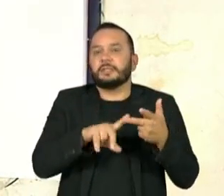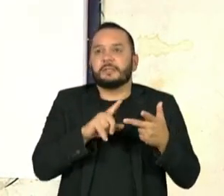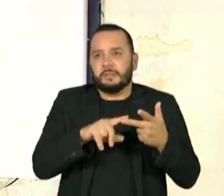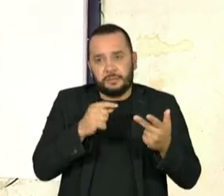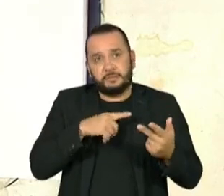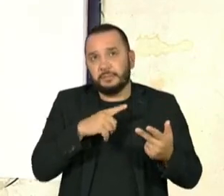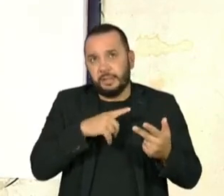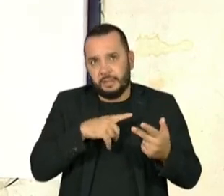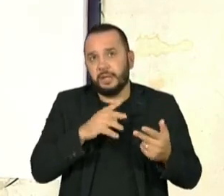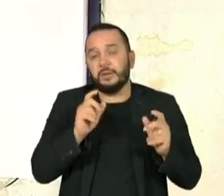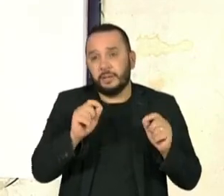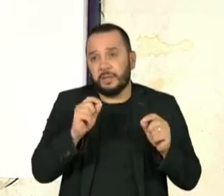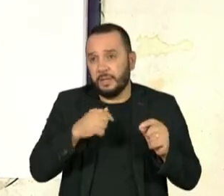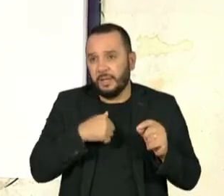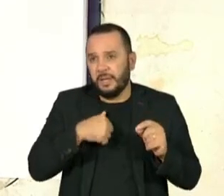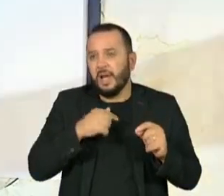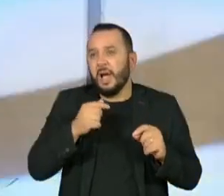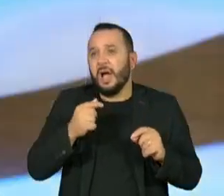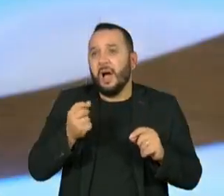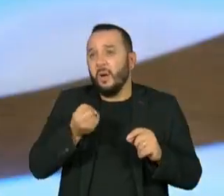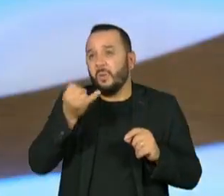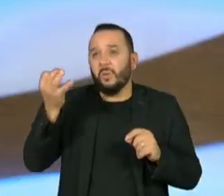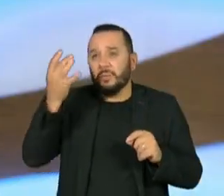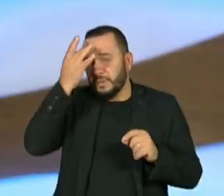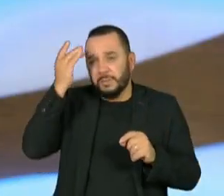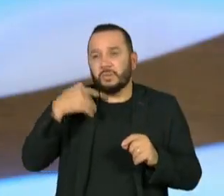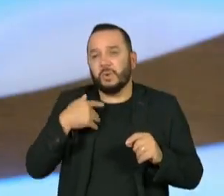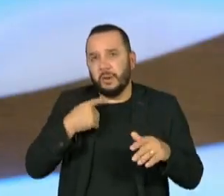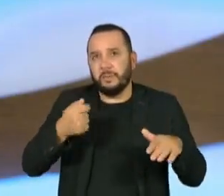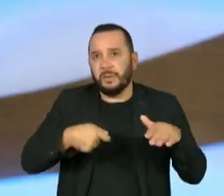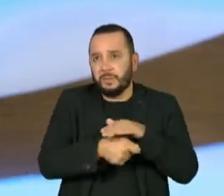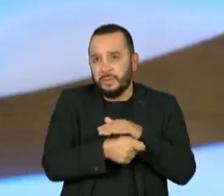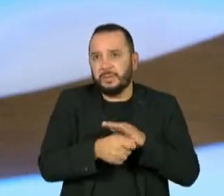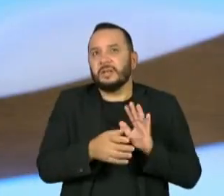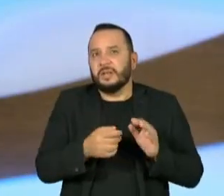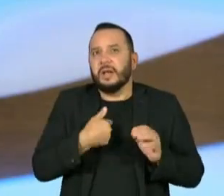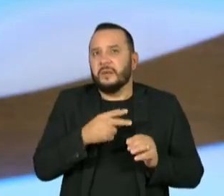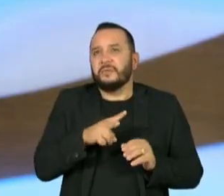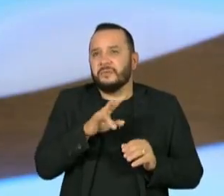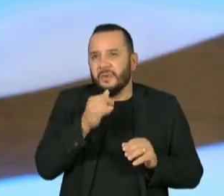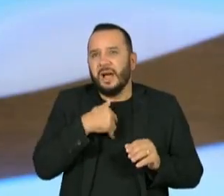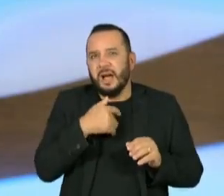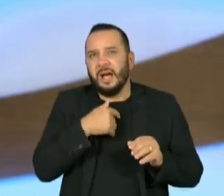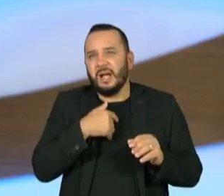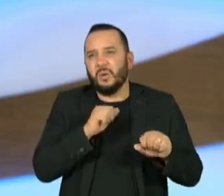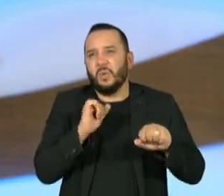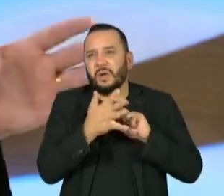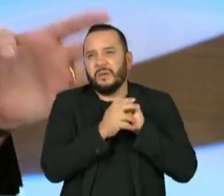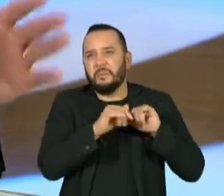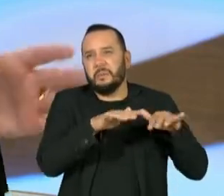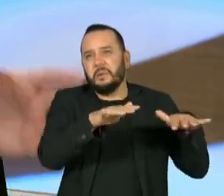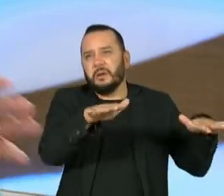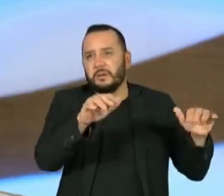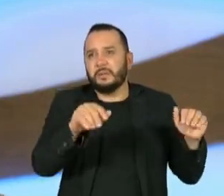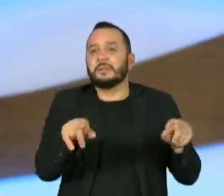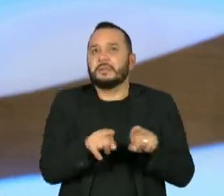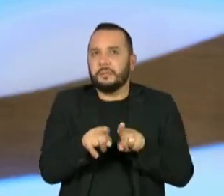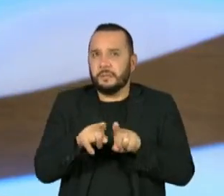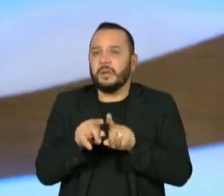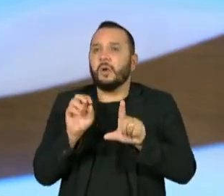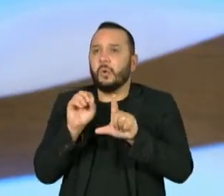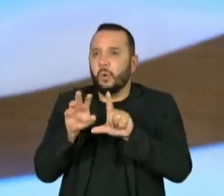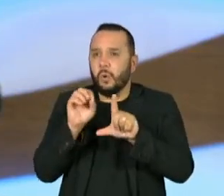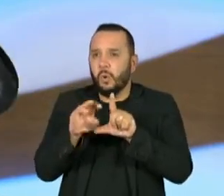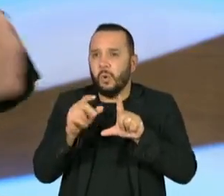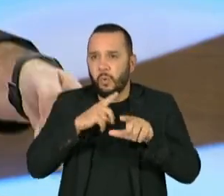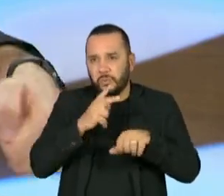palavra aí da moda, que vai matar as pessoas de Covid. Você tem cobertura de televisão, graças a Deus a TV Globo vai lá a